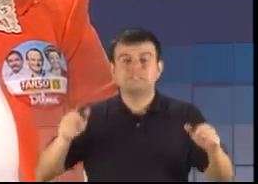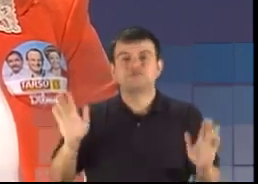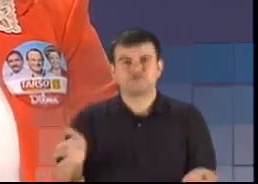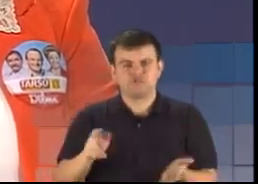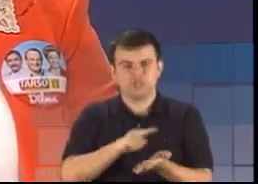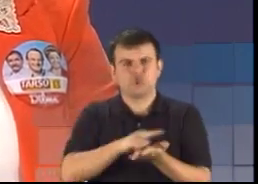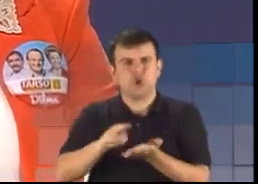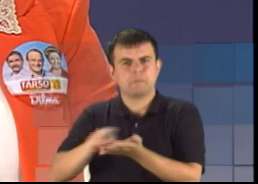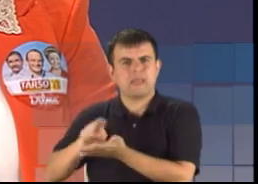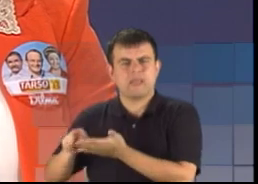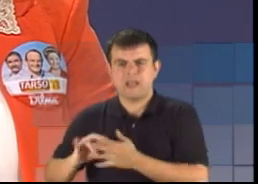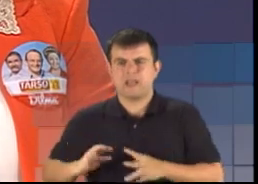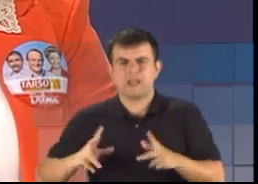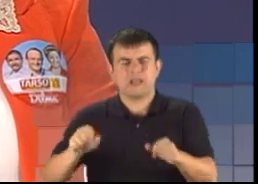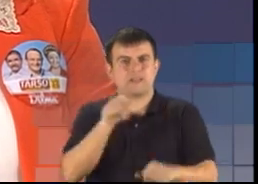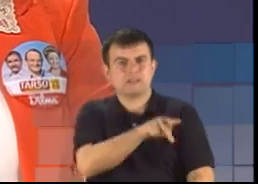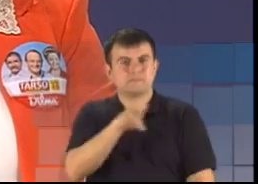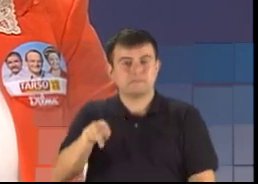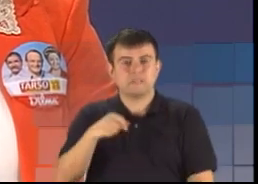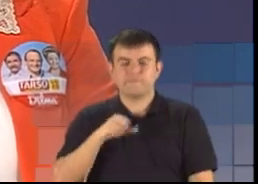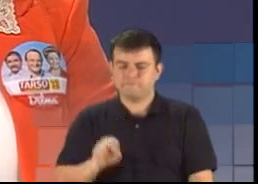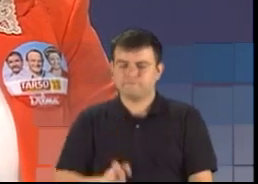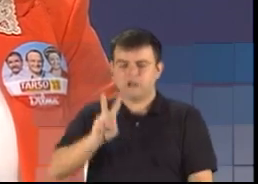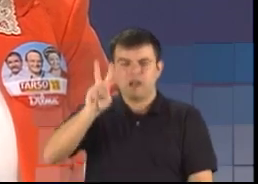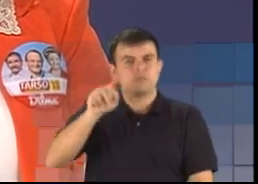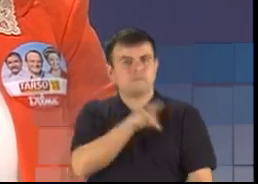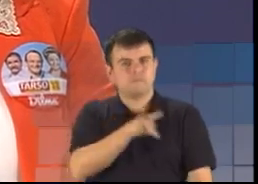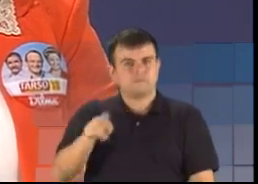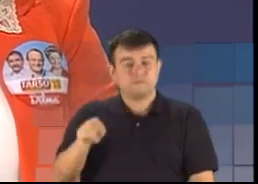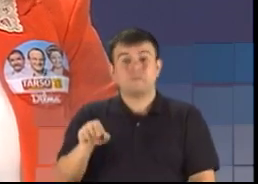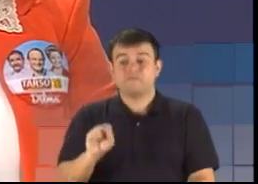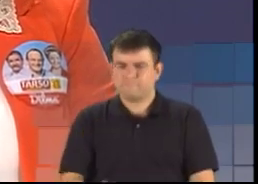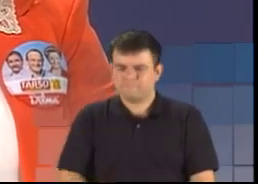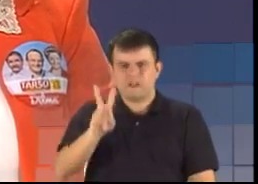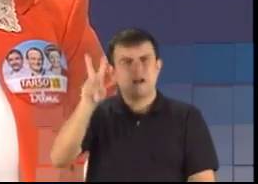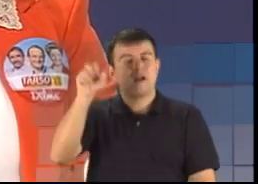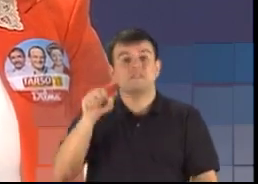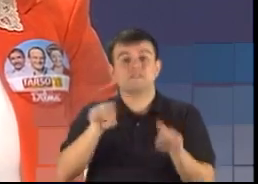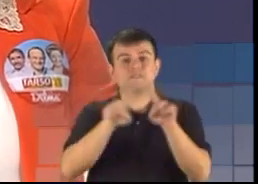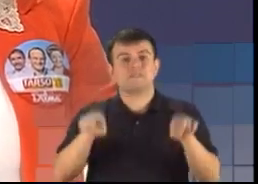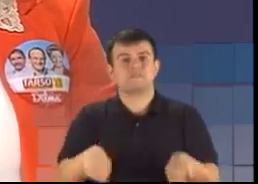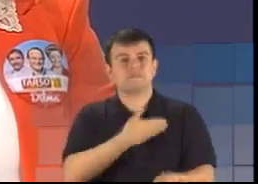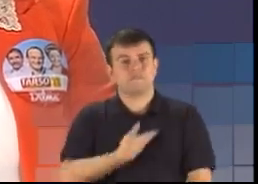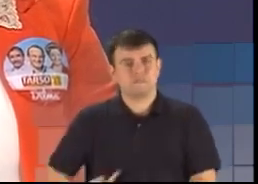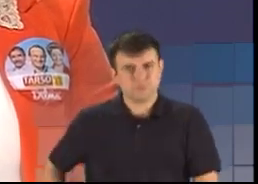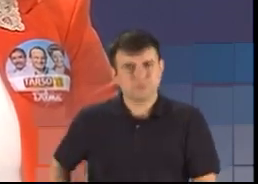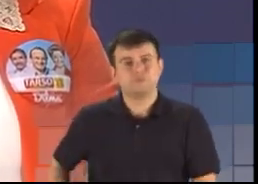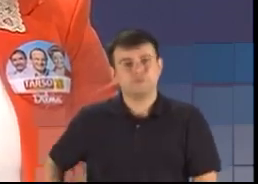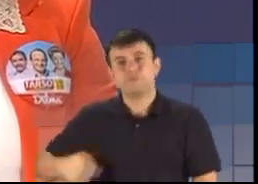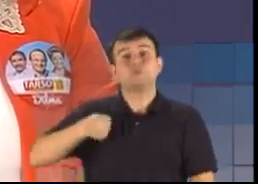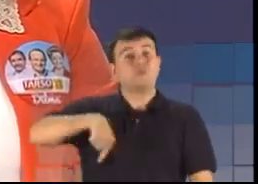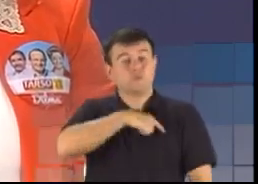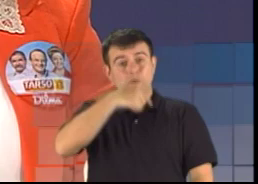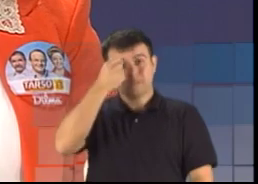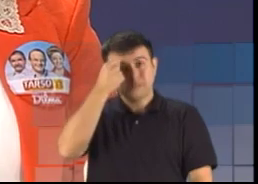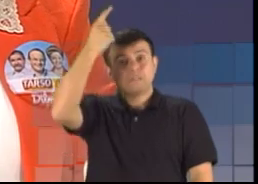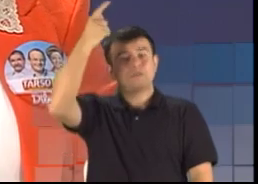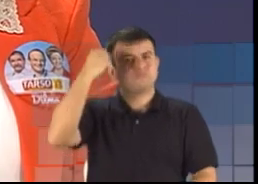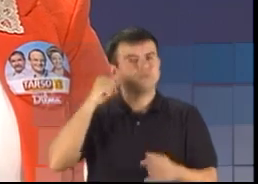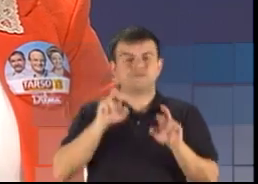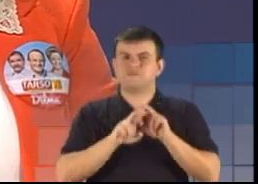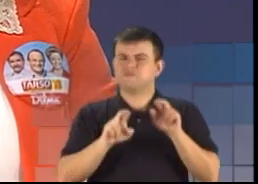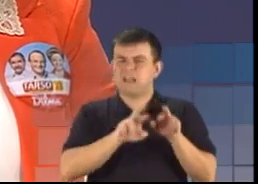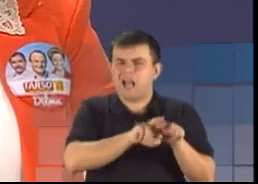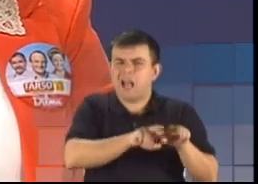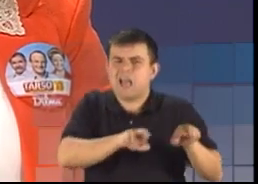Nós valorizamos os professores, valorizamos os servidores públicos. Nós criamos vários programas